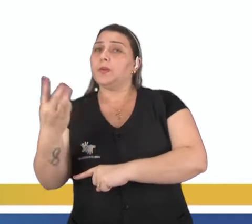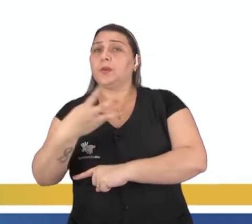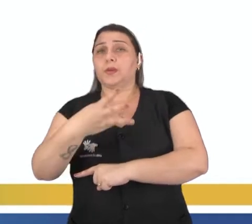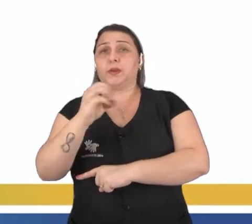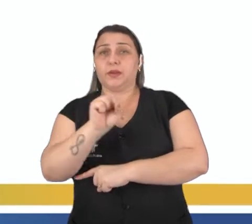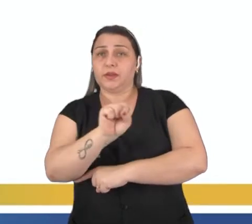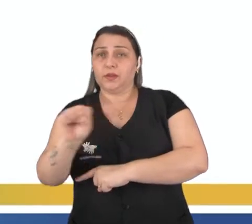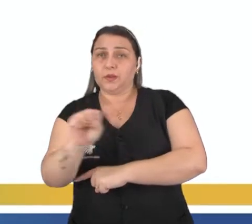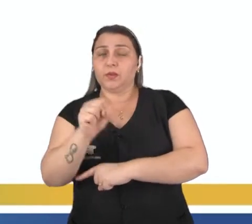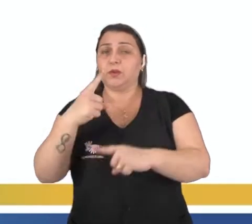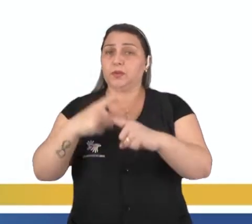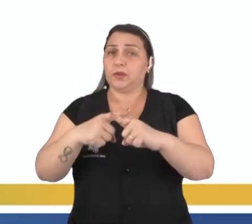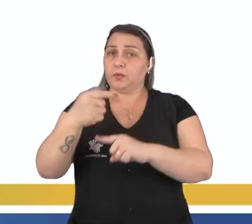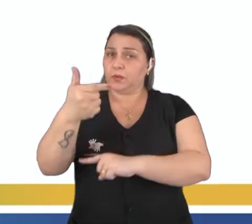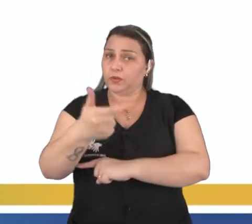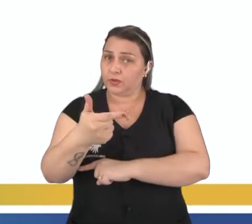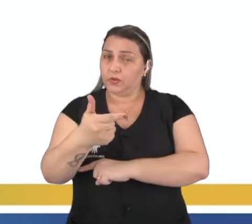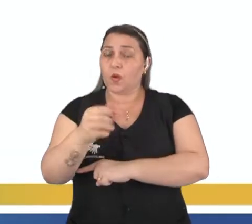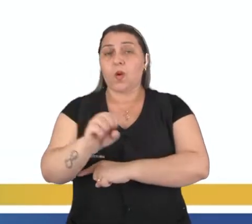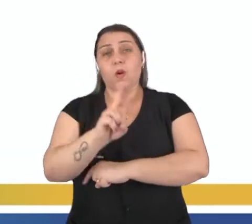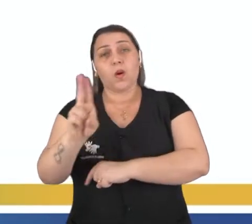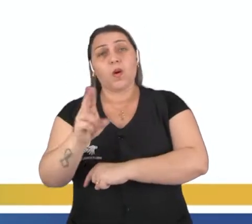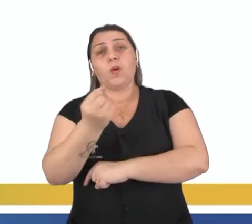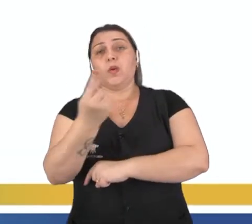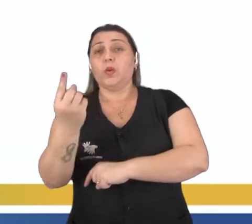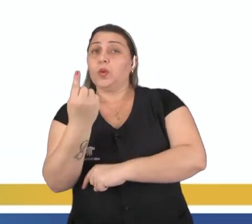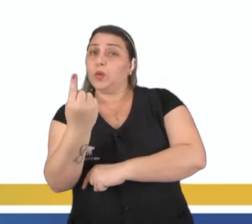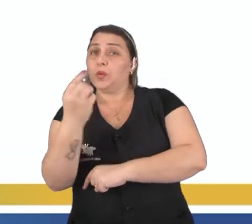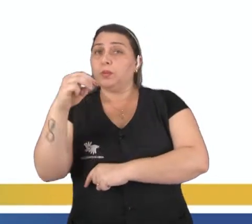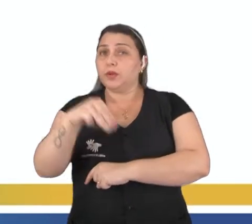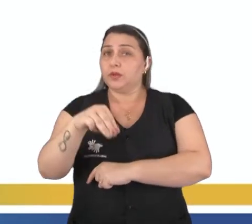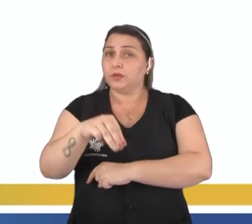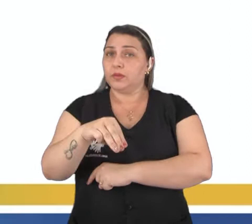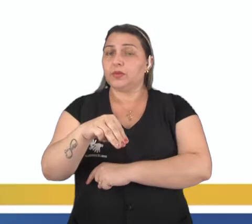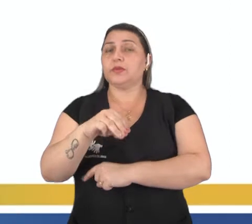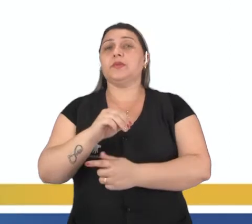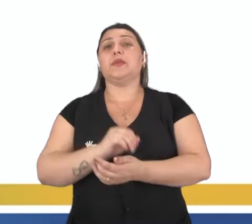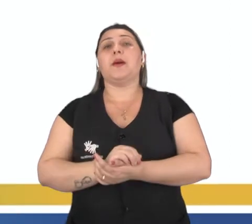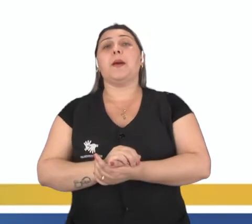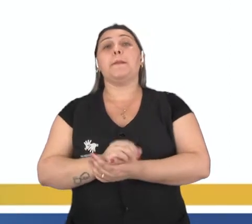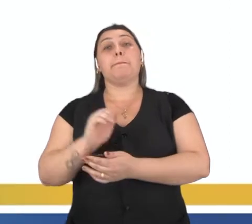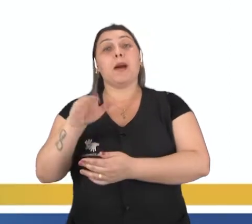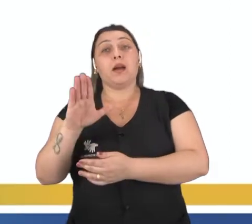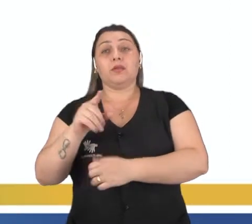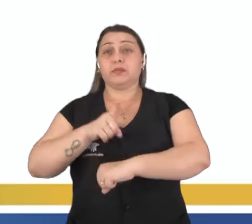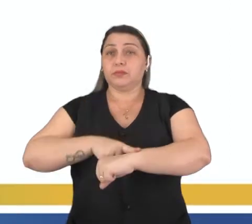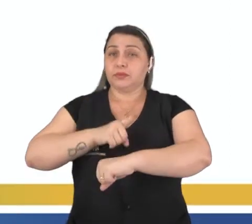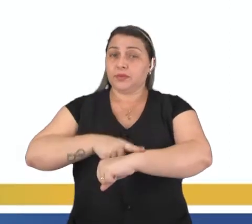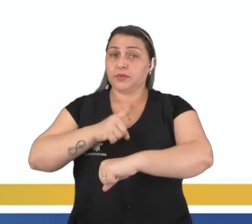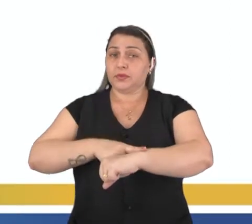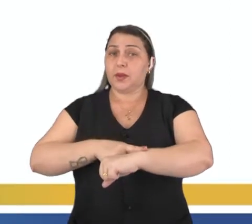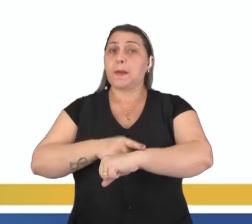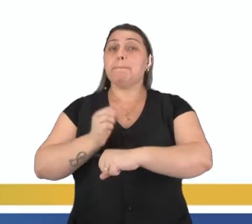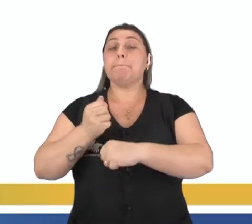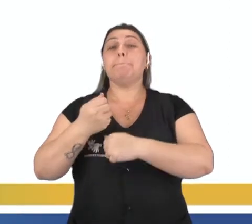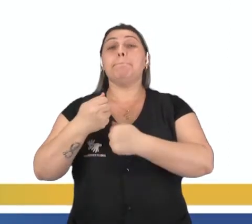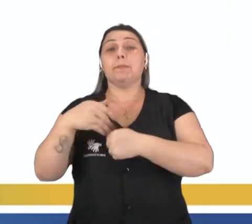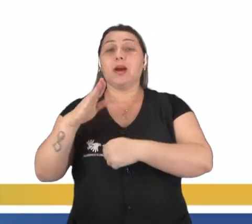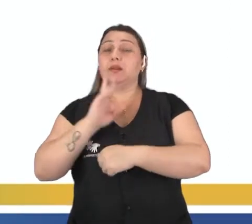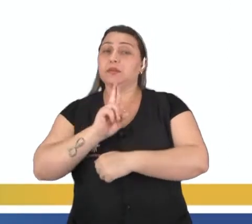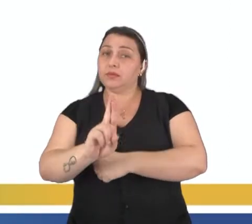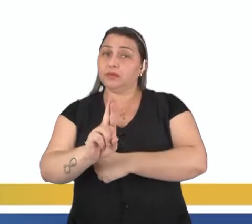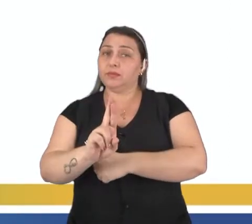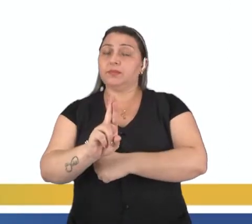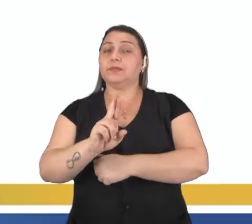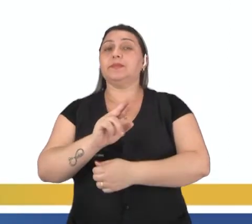segundos e multiplicar por 2, ou contar por 1 minuto. Quanto maior o tempo, mais preciso será o